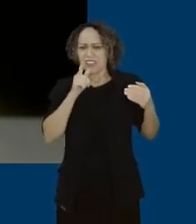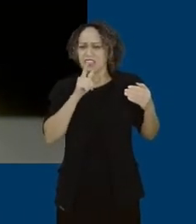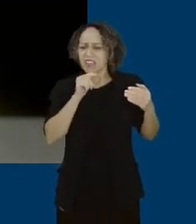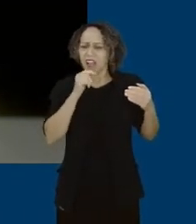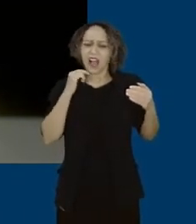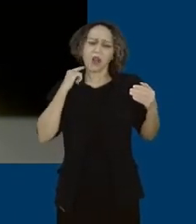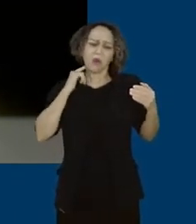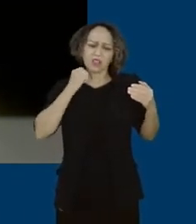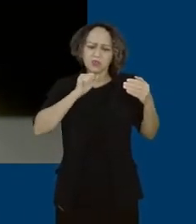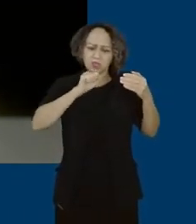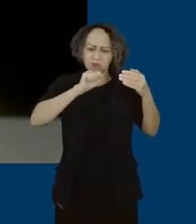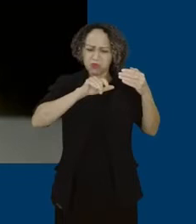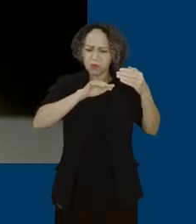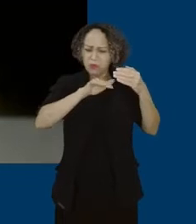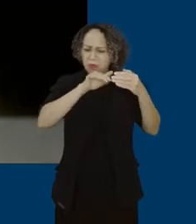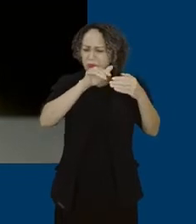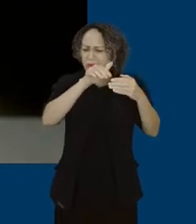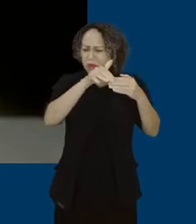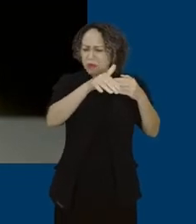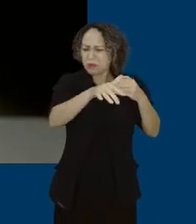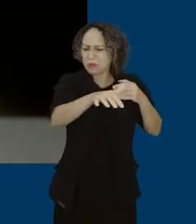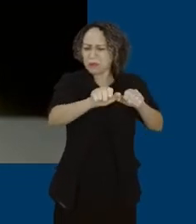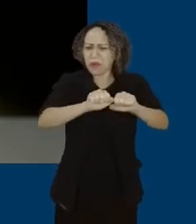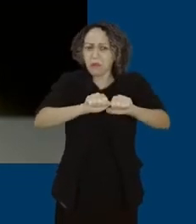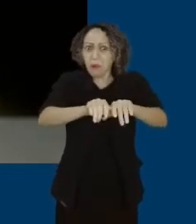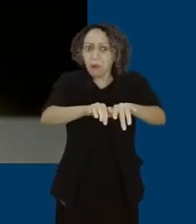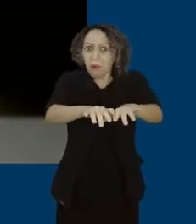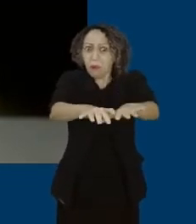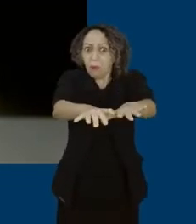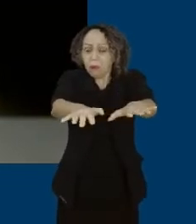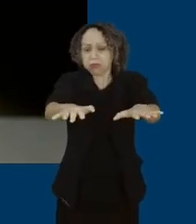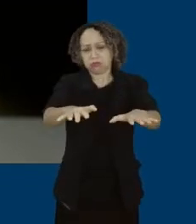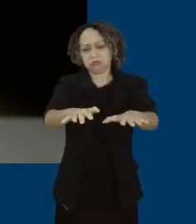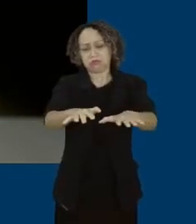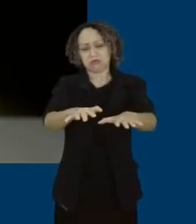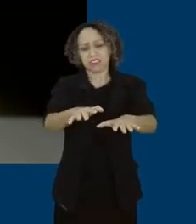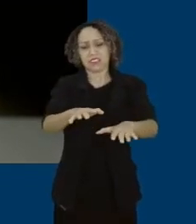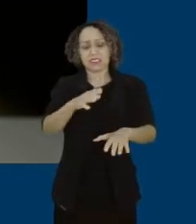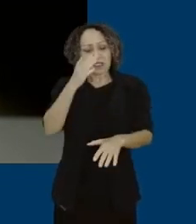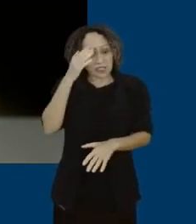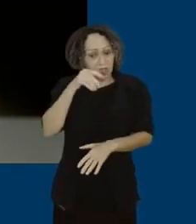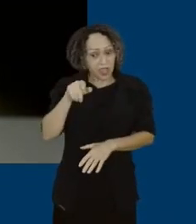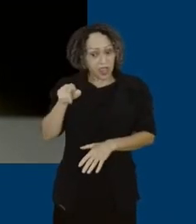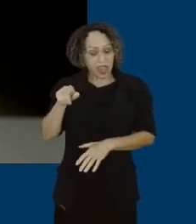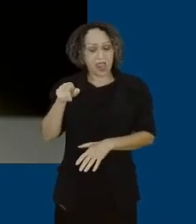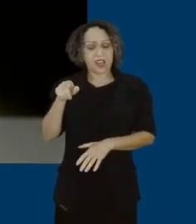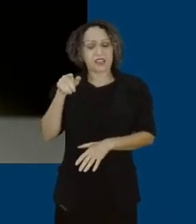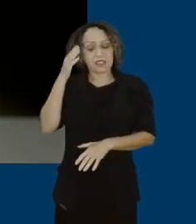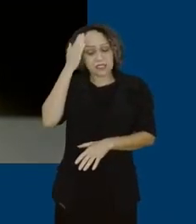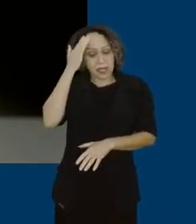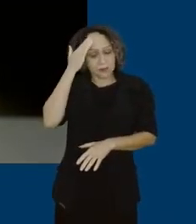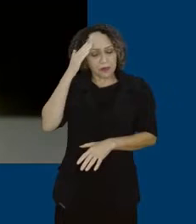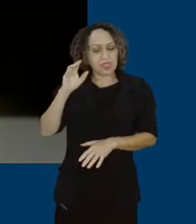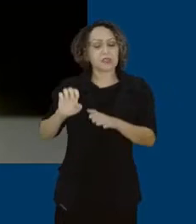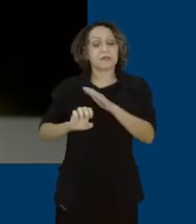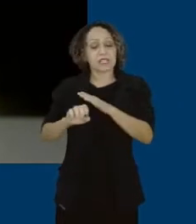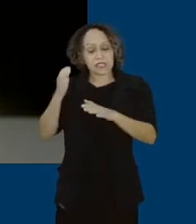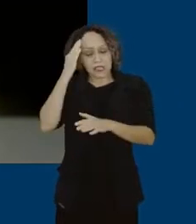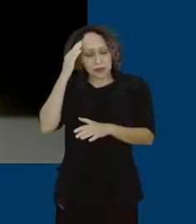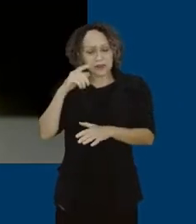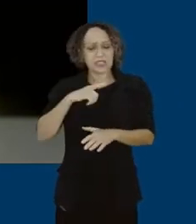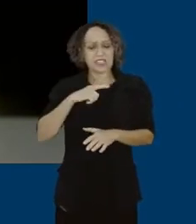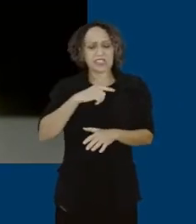restaurante a menos de 30 segundos da lama e que não foram retirados de lá, apesar da empresa saber que isso poderia